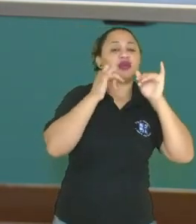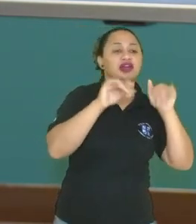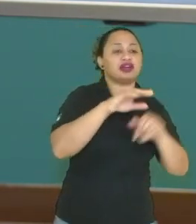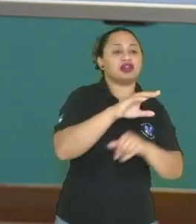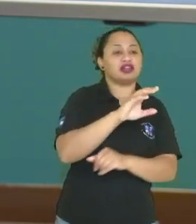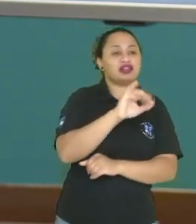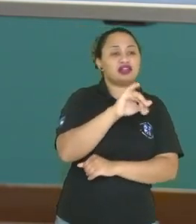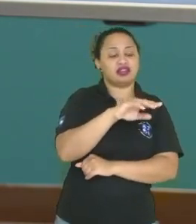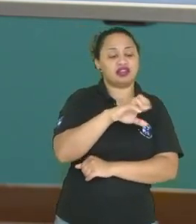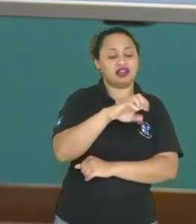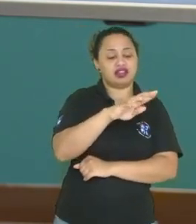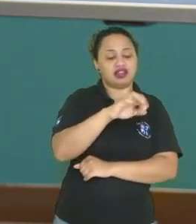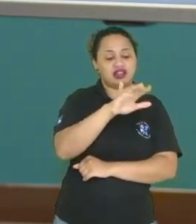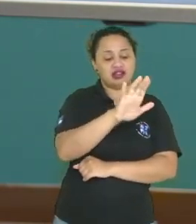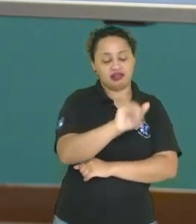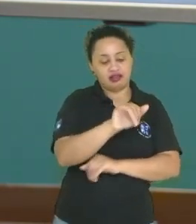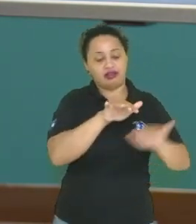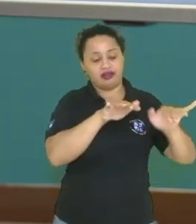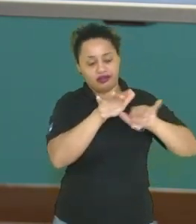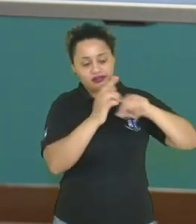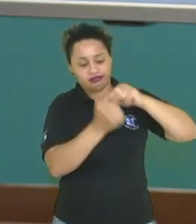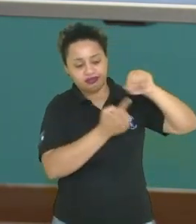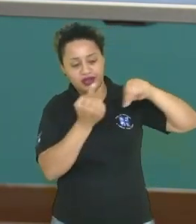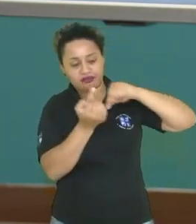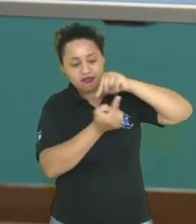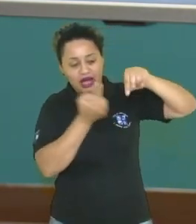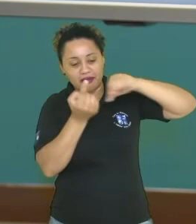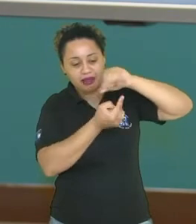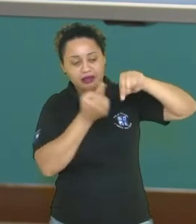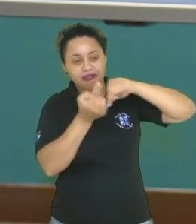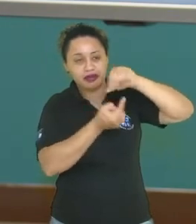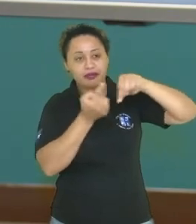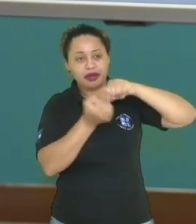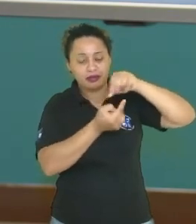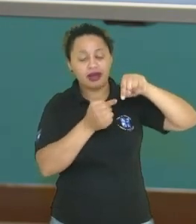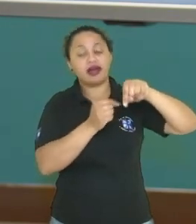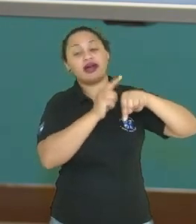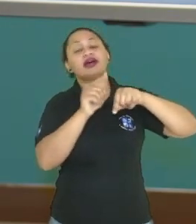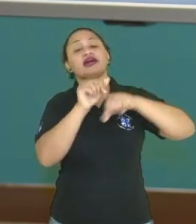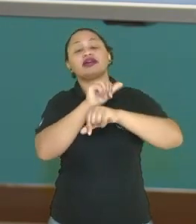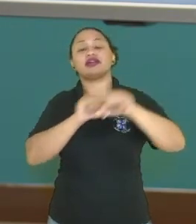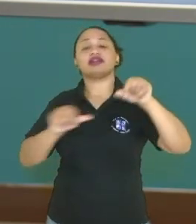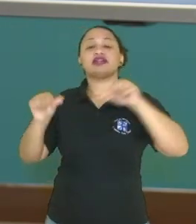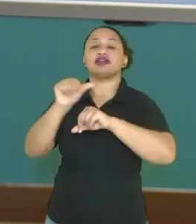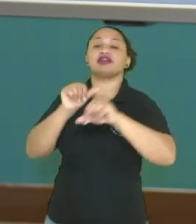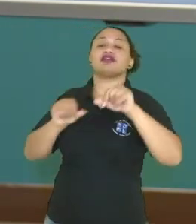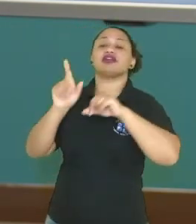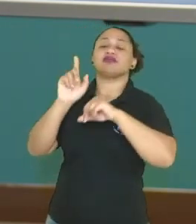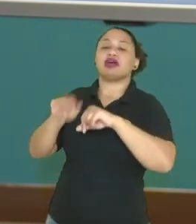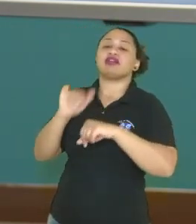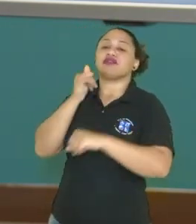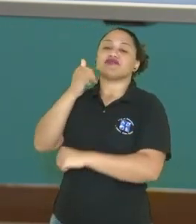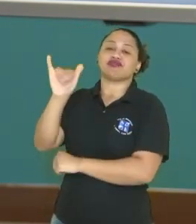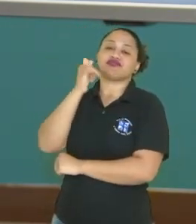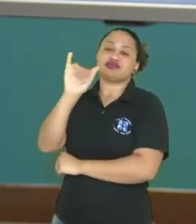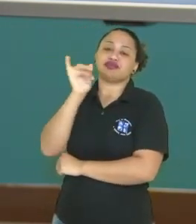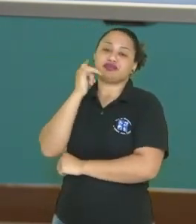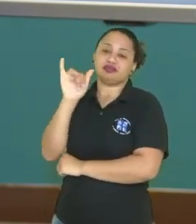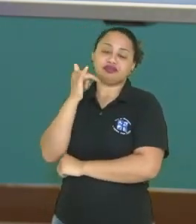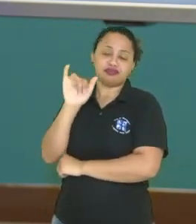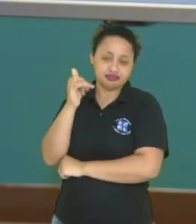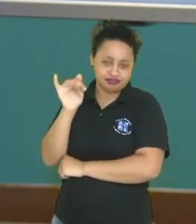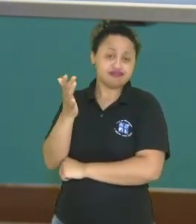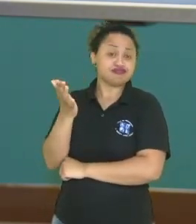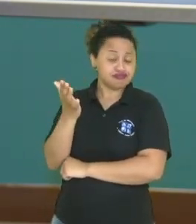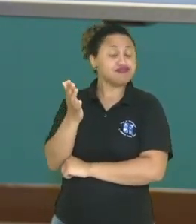cinética. Então, o movimento ali dos geradores. Energia cinética, nós estamos falando. E ela vai ser convertida, vai